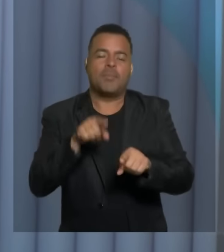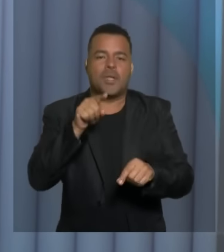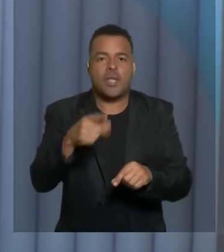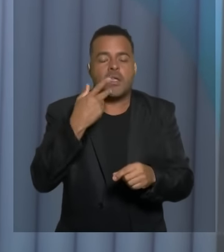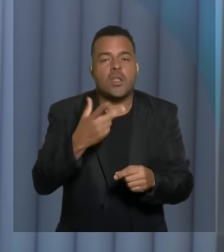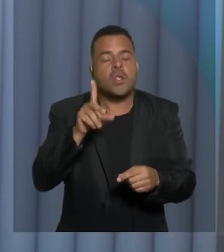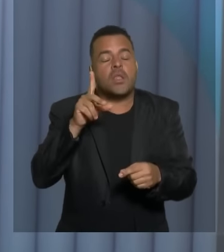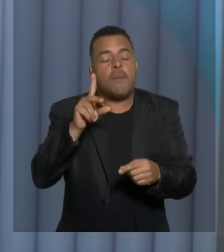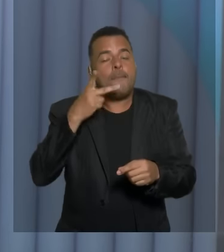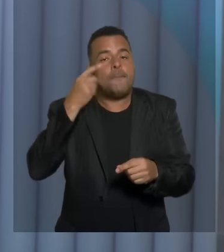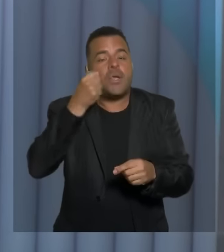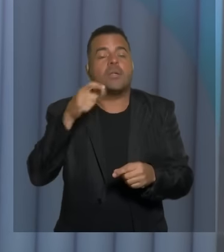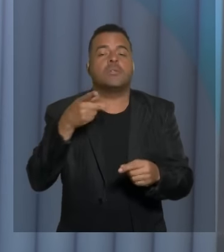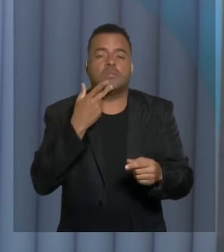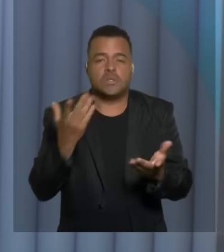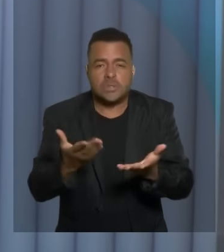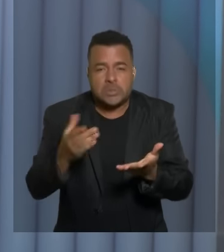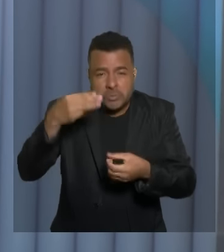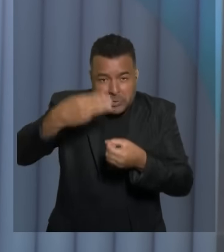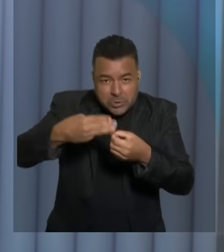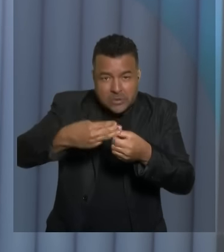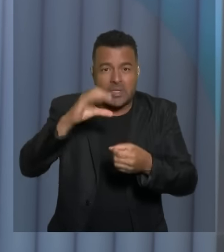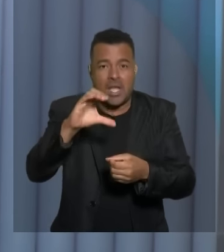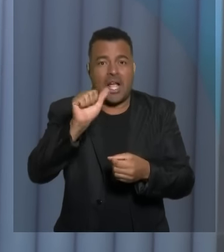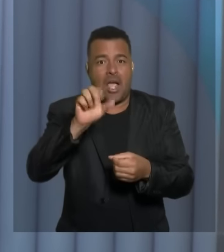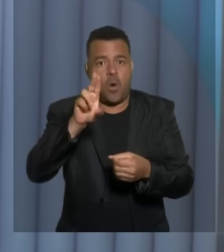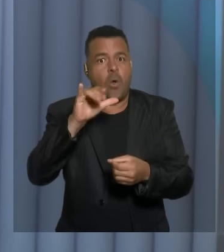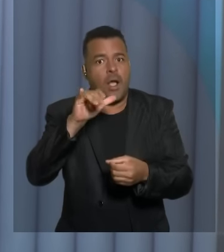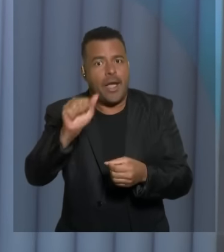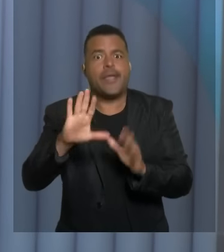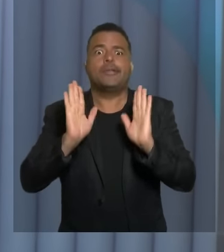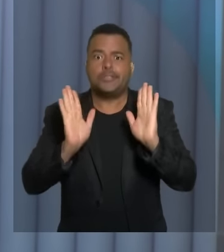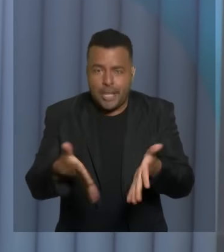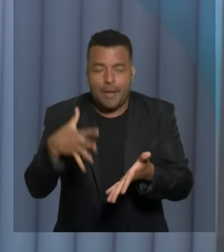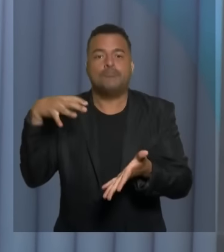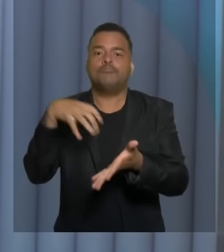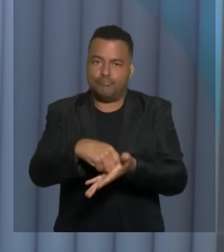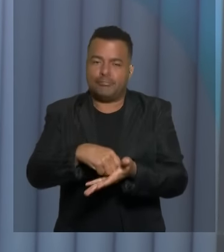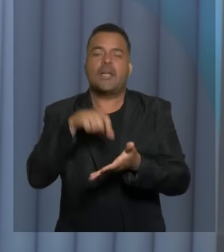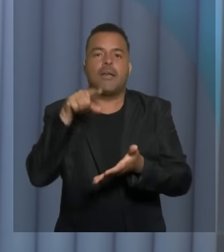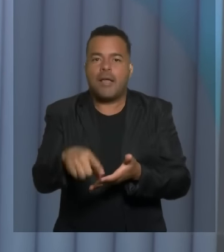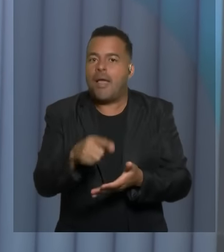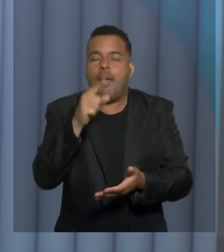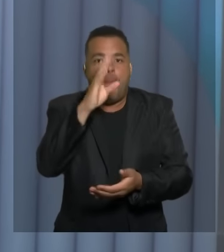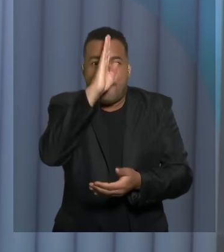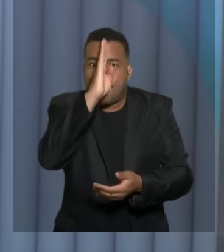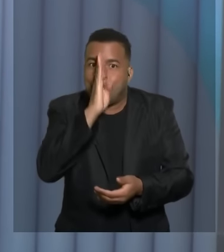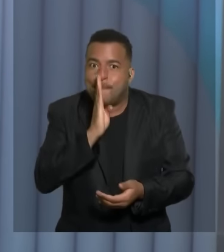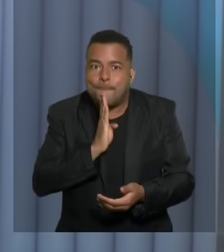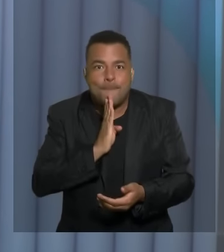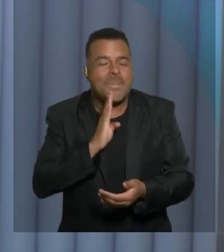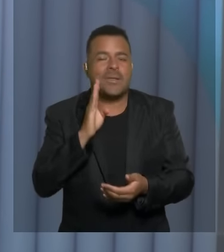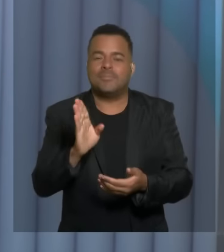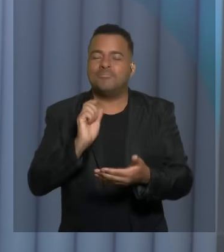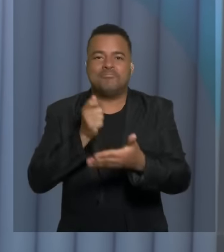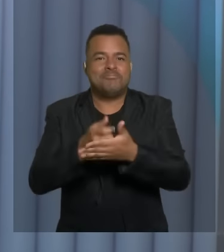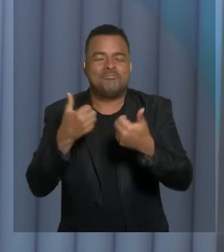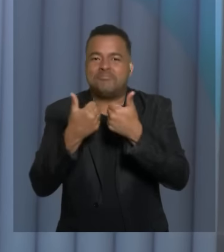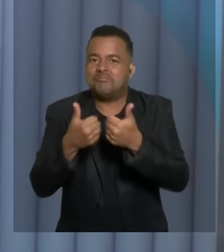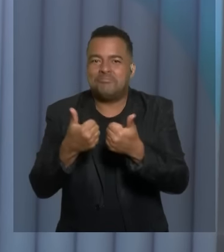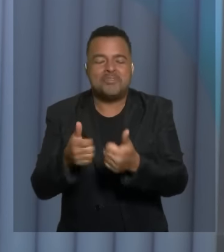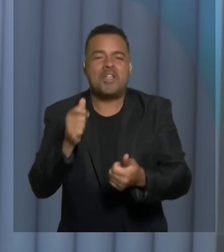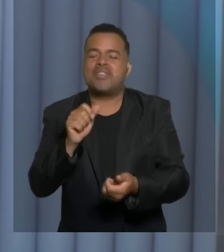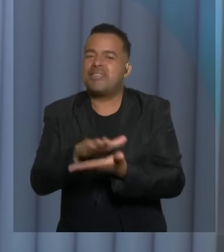Ceará, o município de Calcaia, já adotou a tarifa zero. Lá ninguém paga a tarifa no transporte